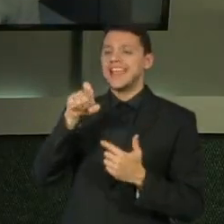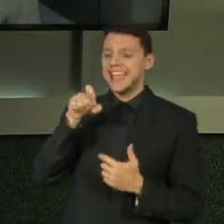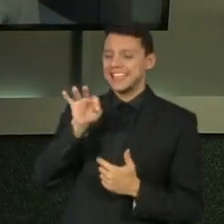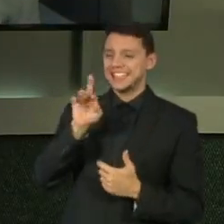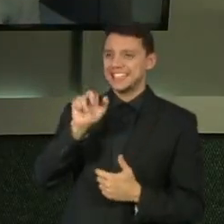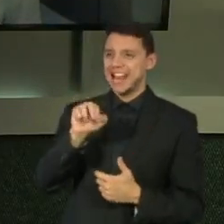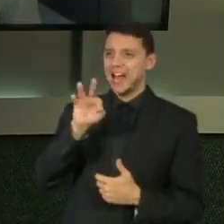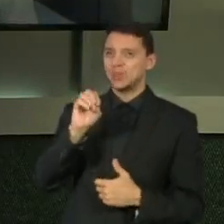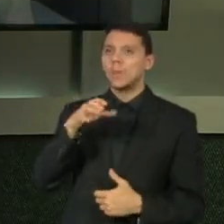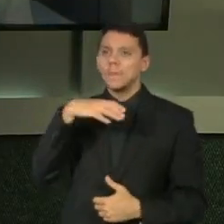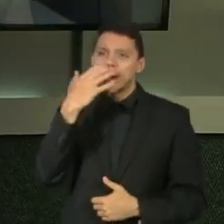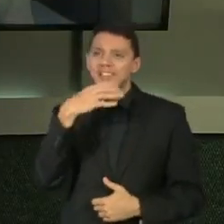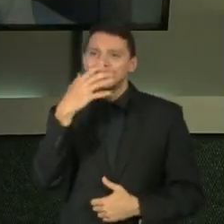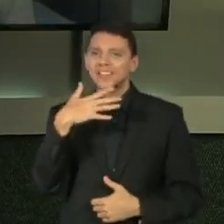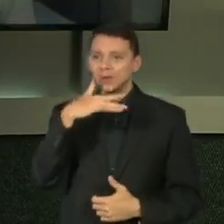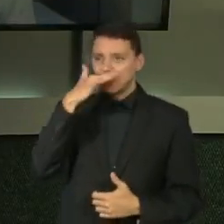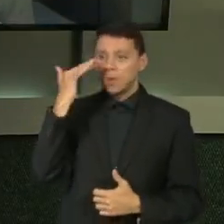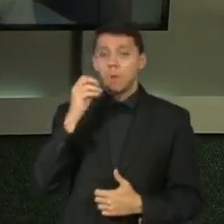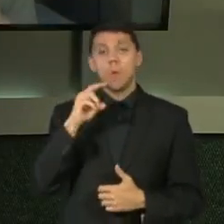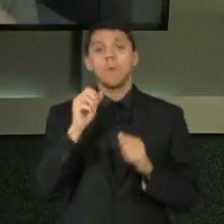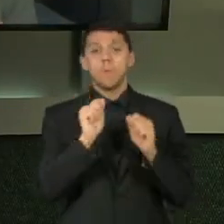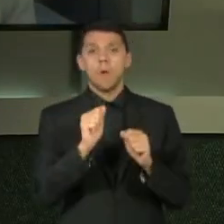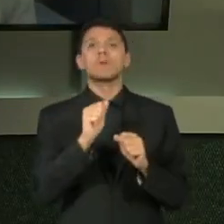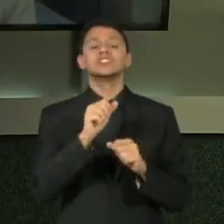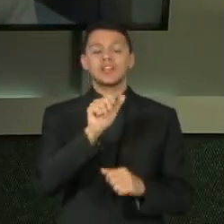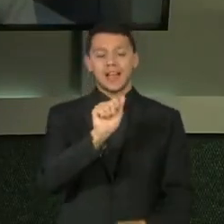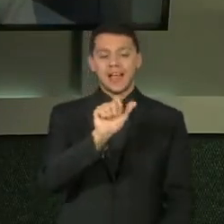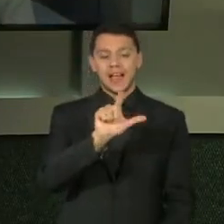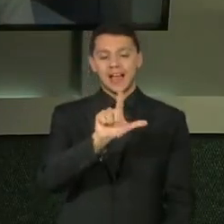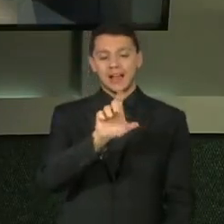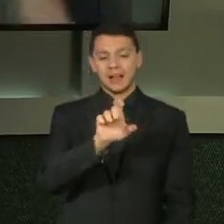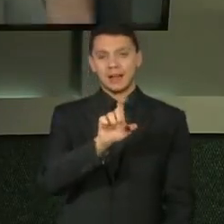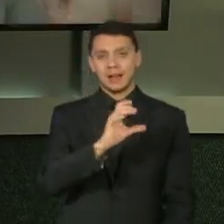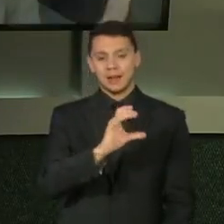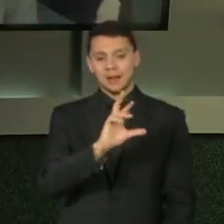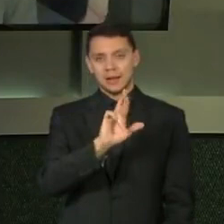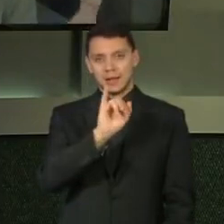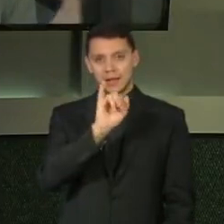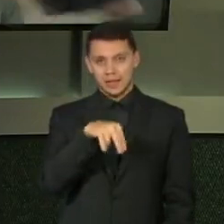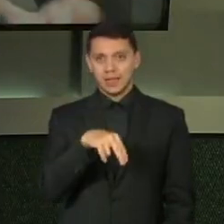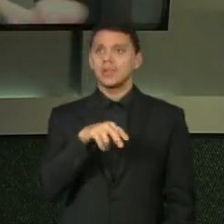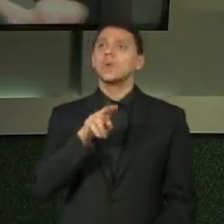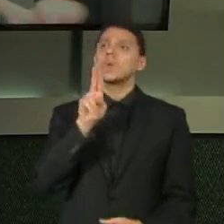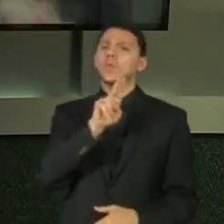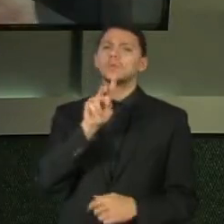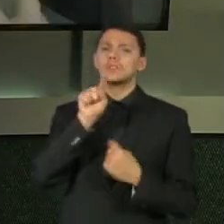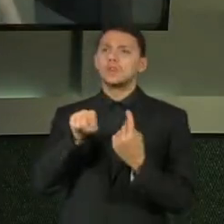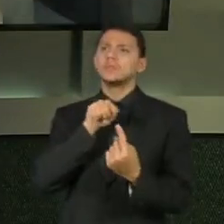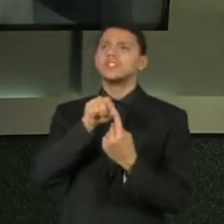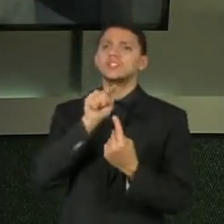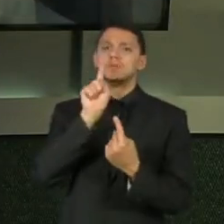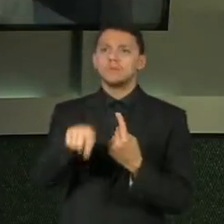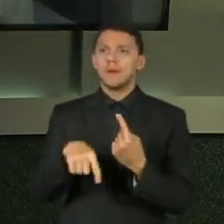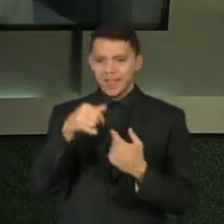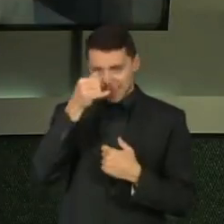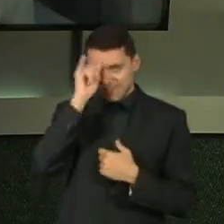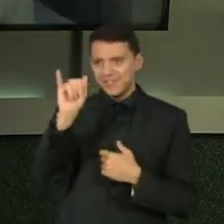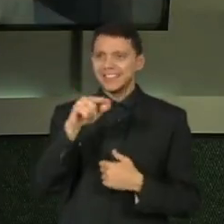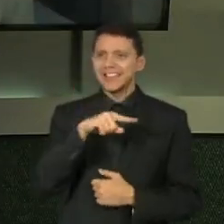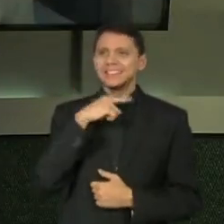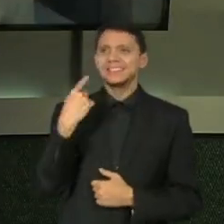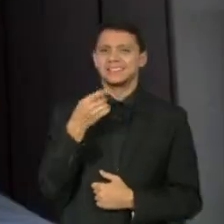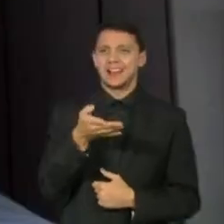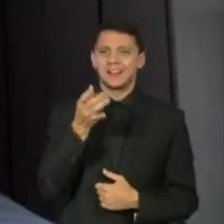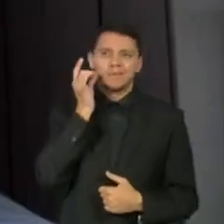tempo, eu posso ter um extrato de alecrim, que ele é muito mais utilizado como um antioxidante. Então, é difícil para o consumidor